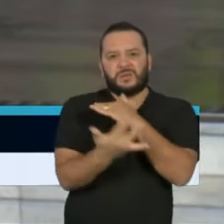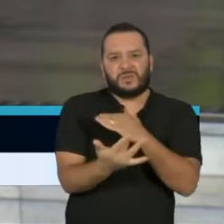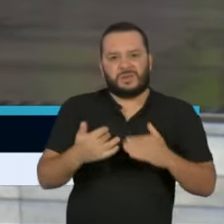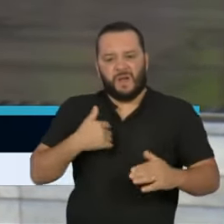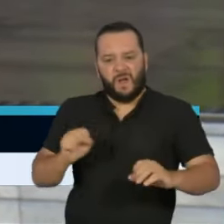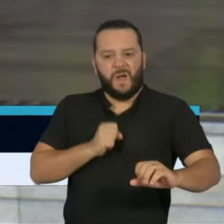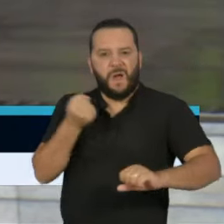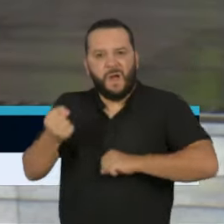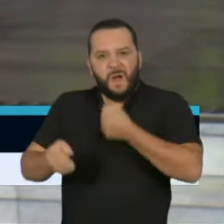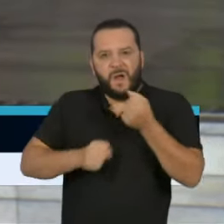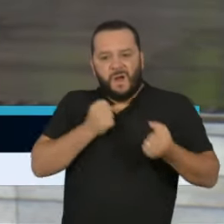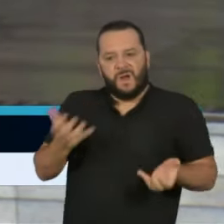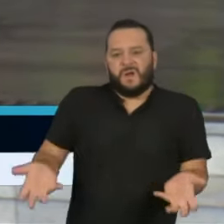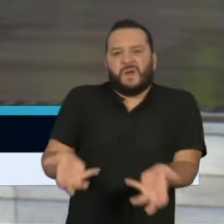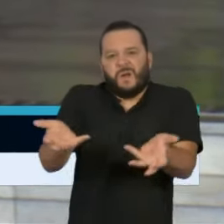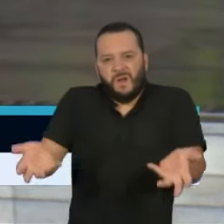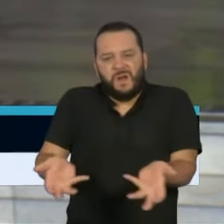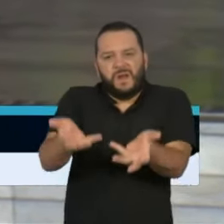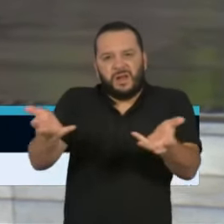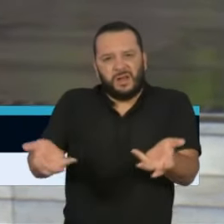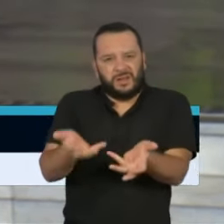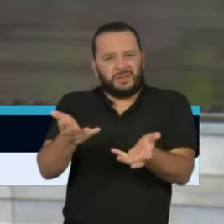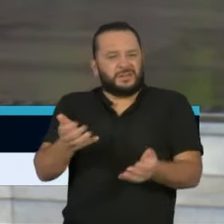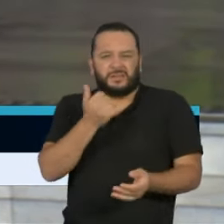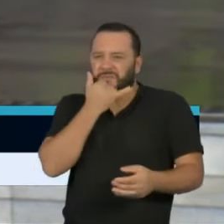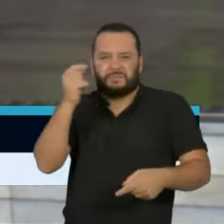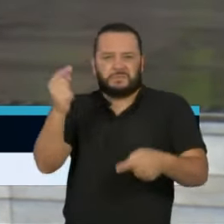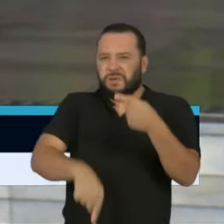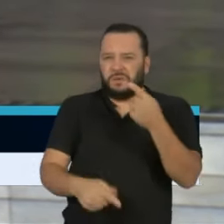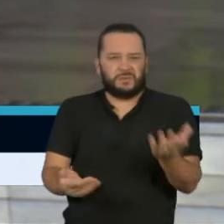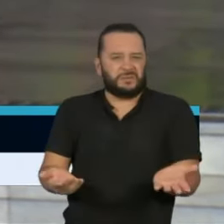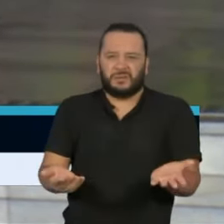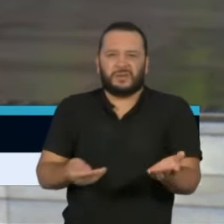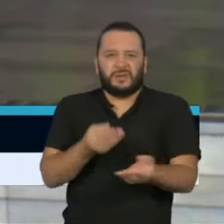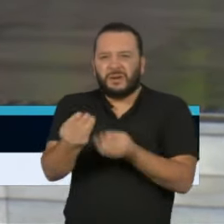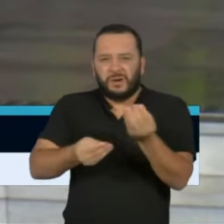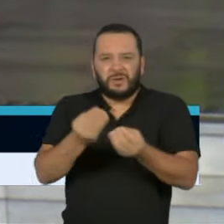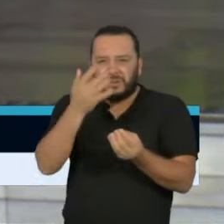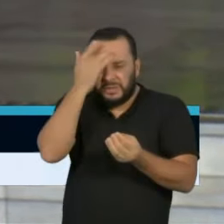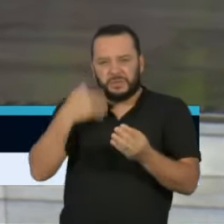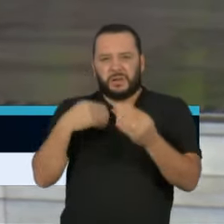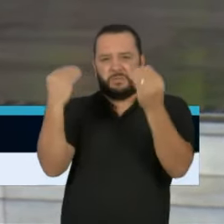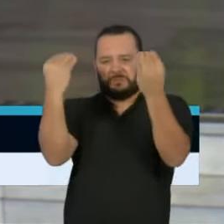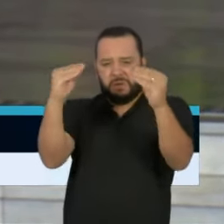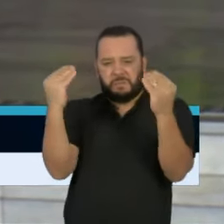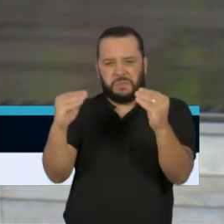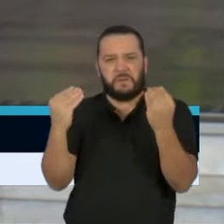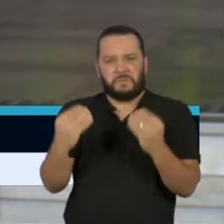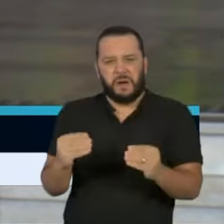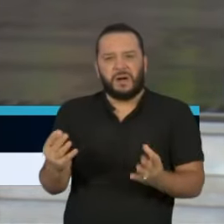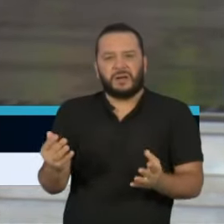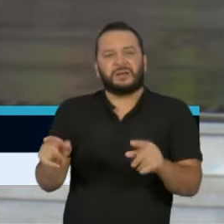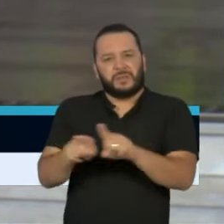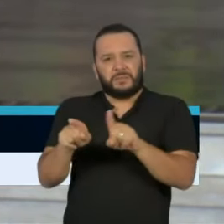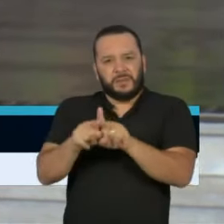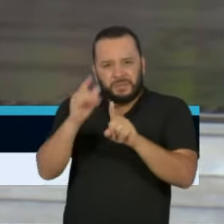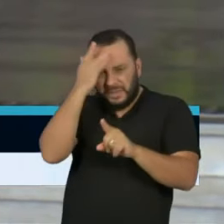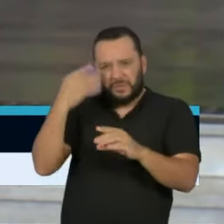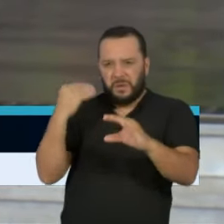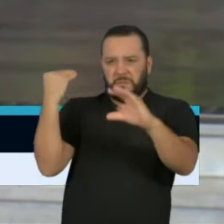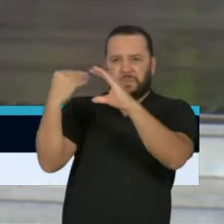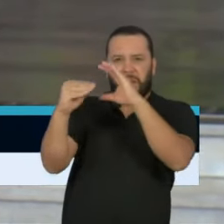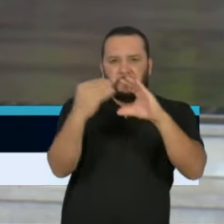manifestações inadequadas, inoportunas, irresponsáveis, são colocadas, ainda que pontualmente, de pessoas que querem o